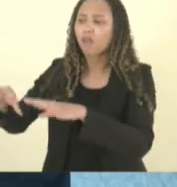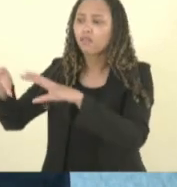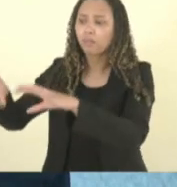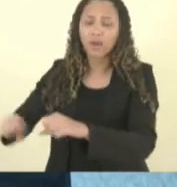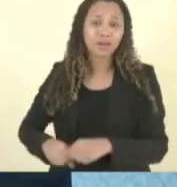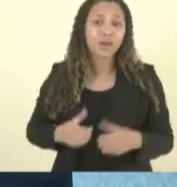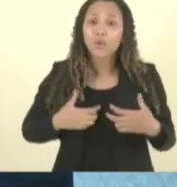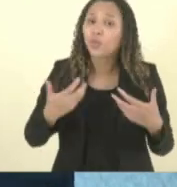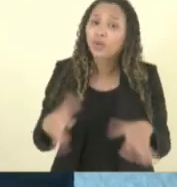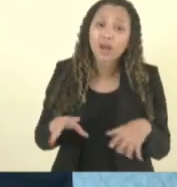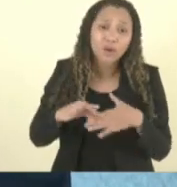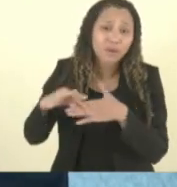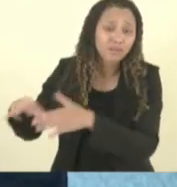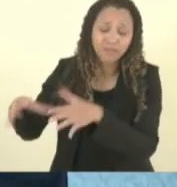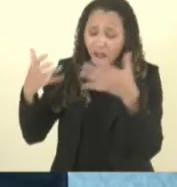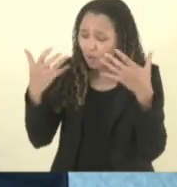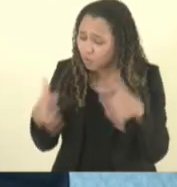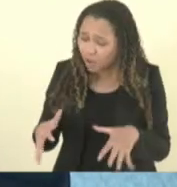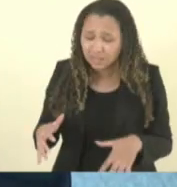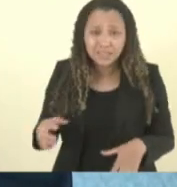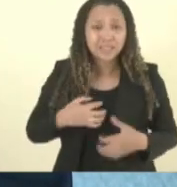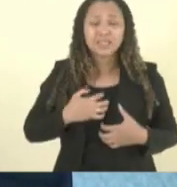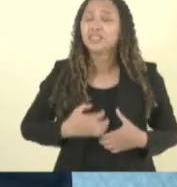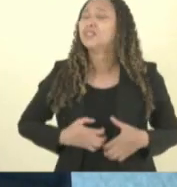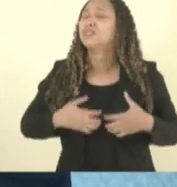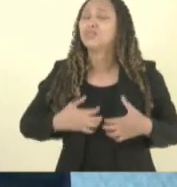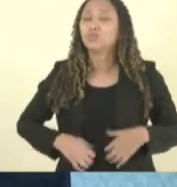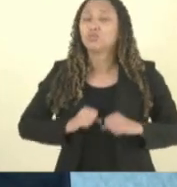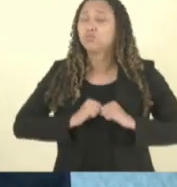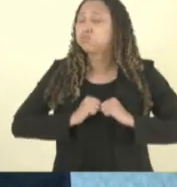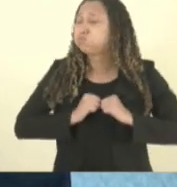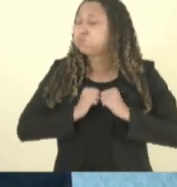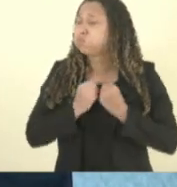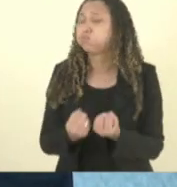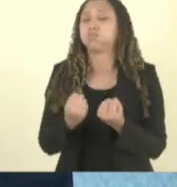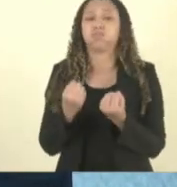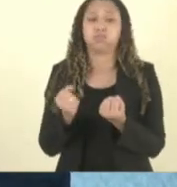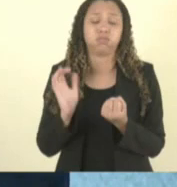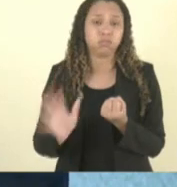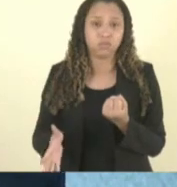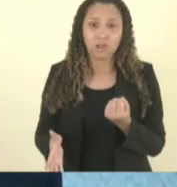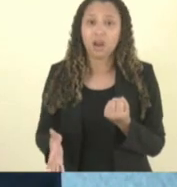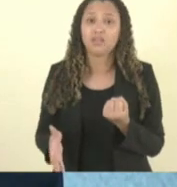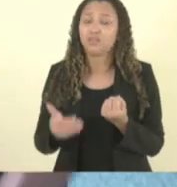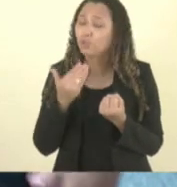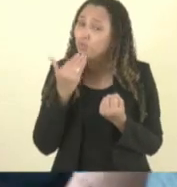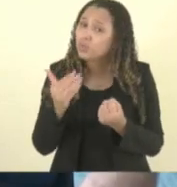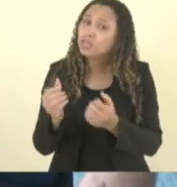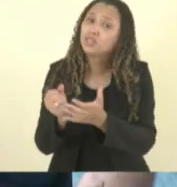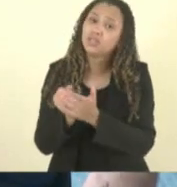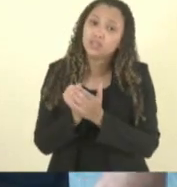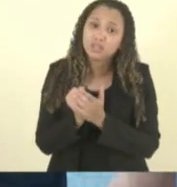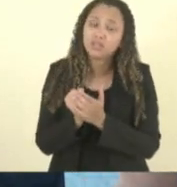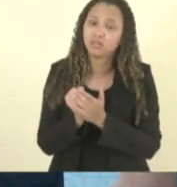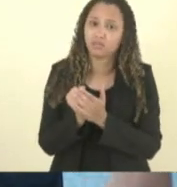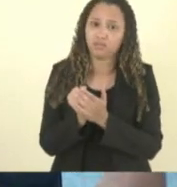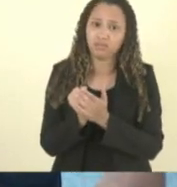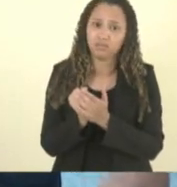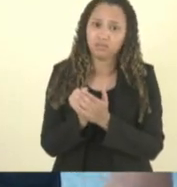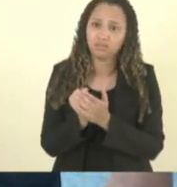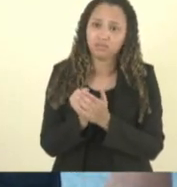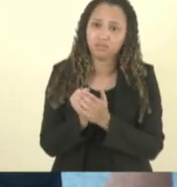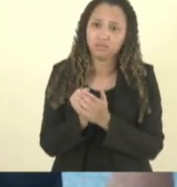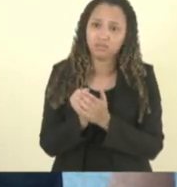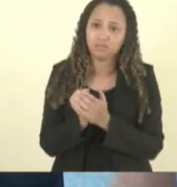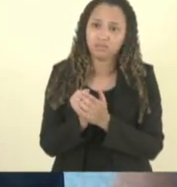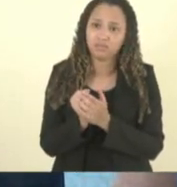mais levar meu filho eu tô pronto de me explodir eu tô pedindo minha mulher pra levar pra mim não